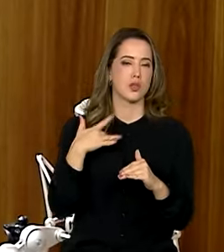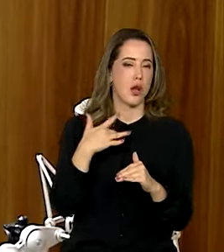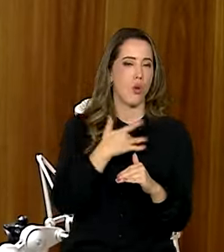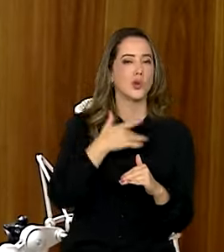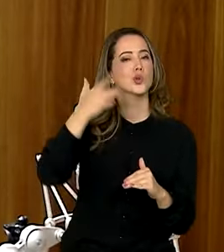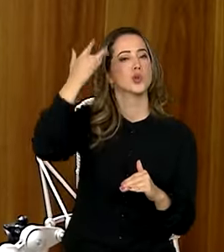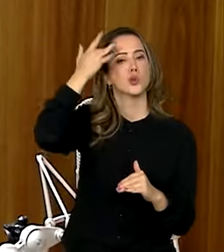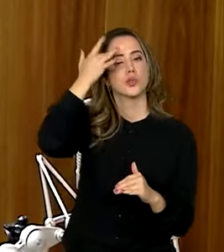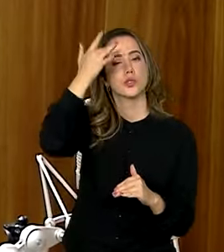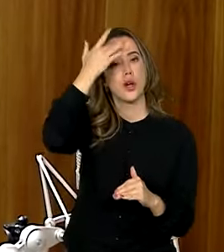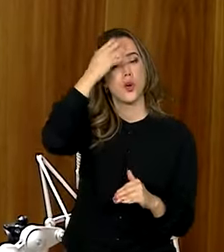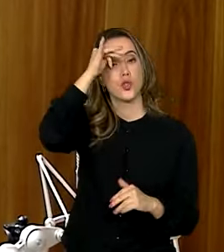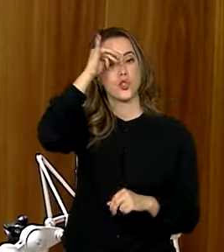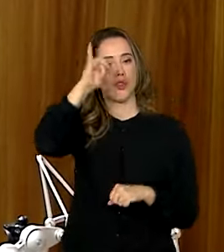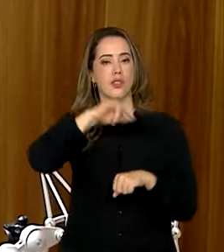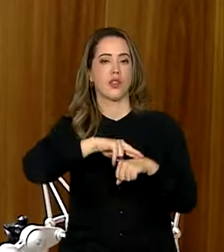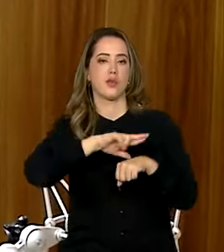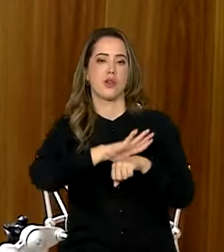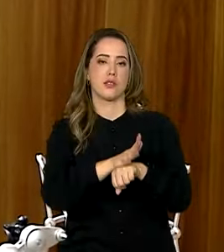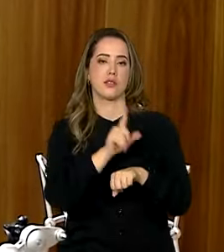por um antirracismo é primordial.